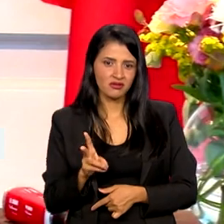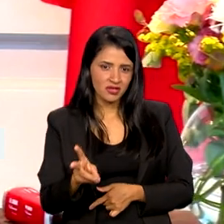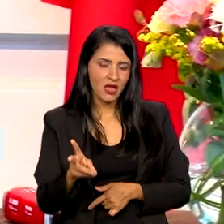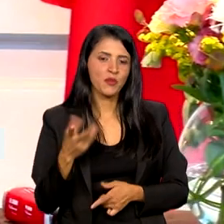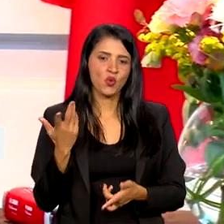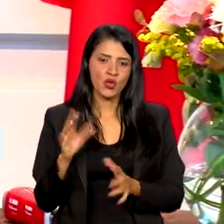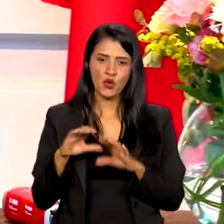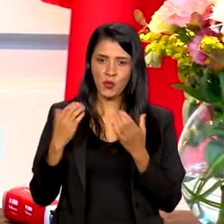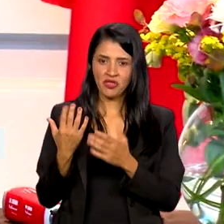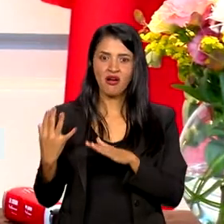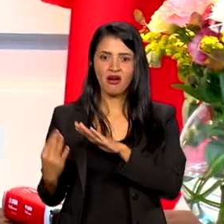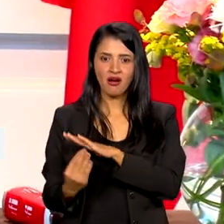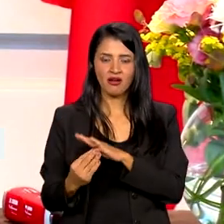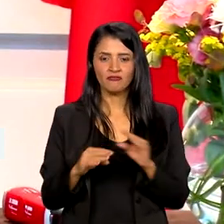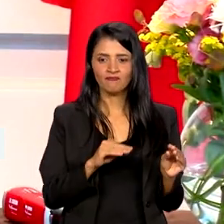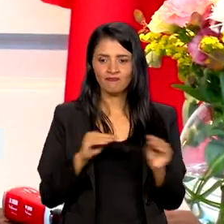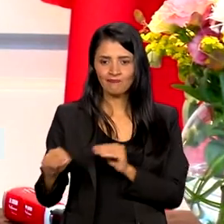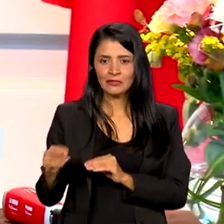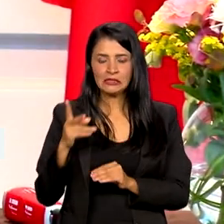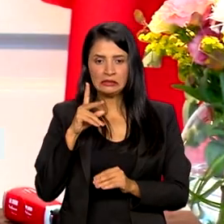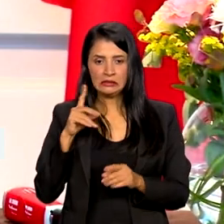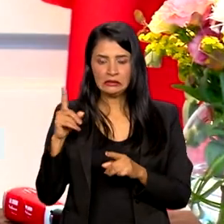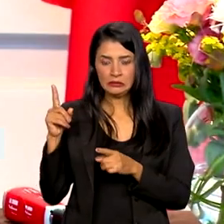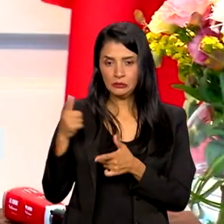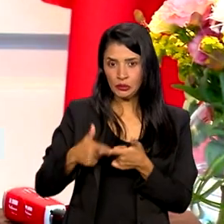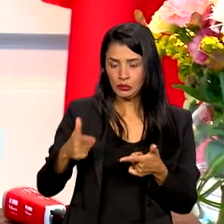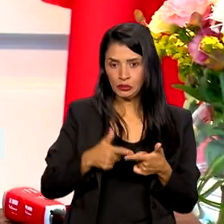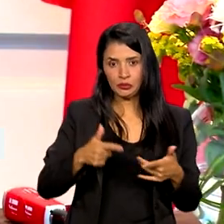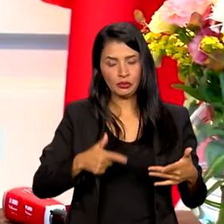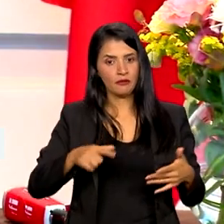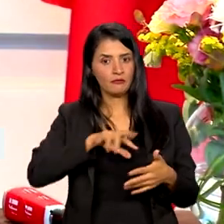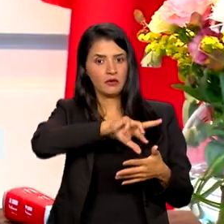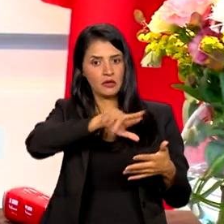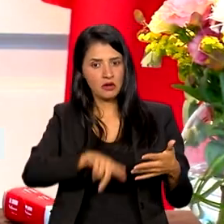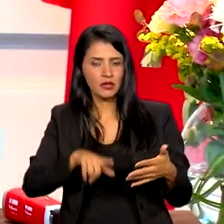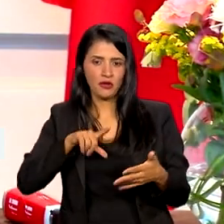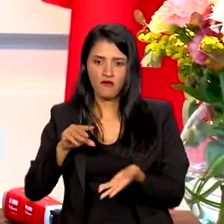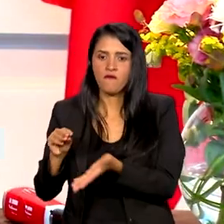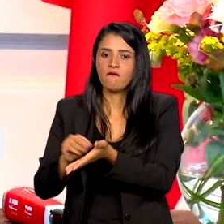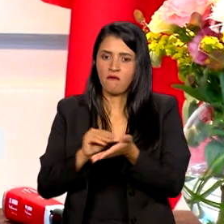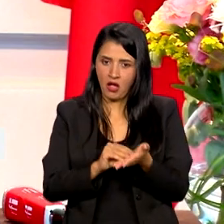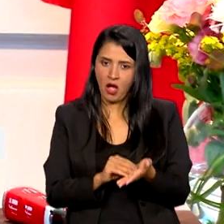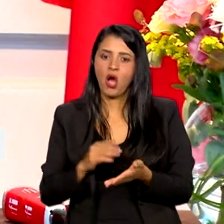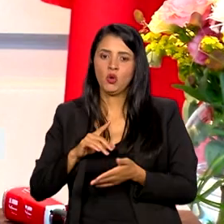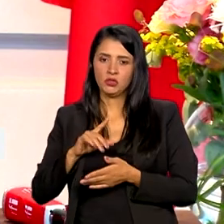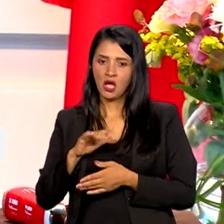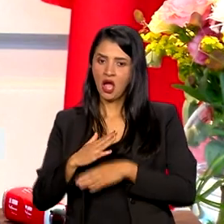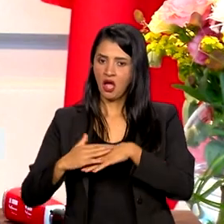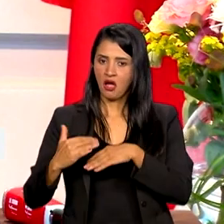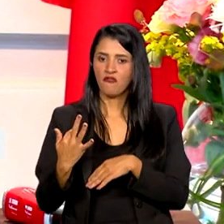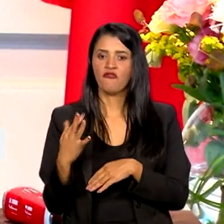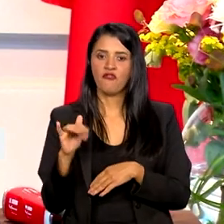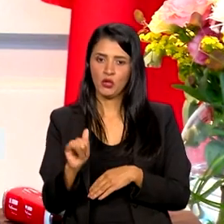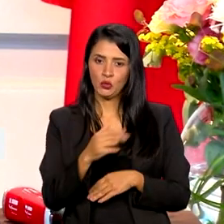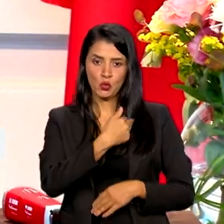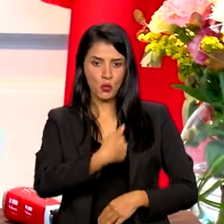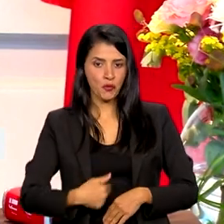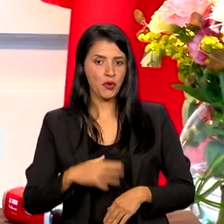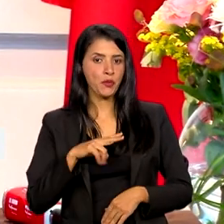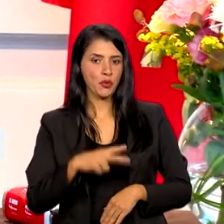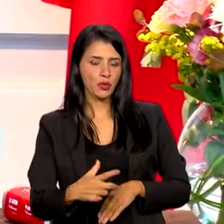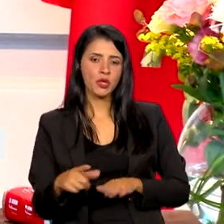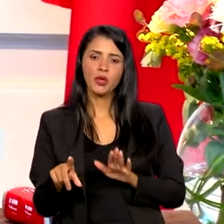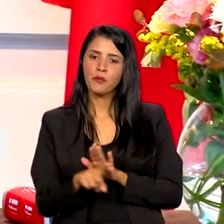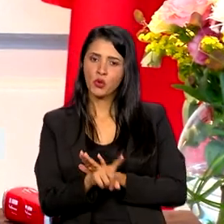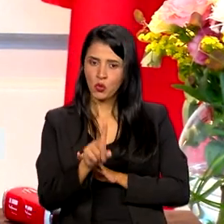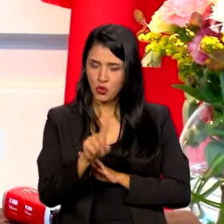imigrante. nós vemos muitos problemas e, na verdade, falta um pouco até, sim, boa vontade de prática do governo português. Então, a pergunta é